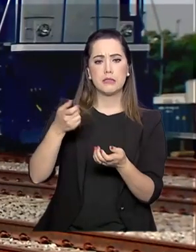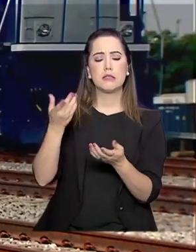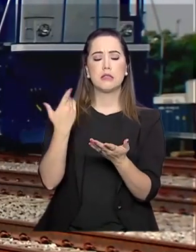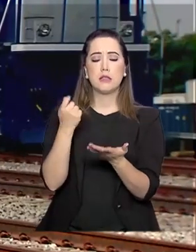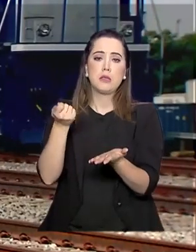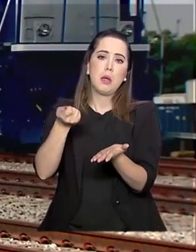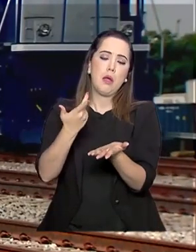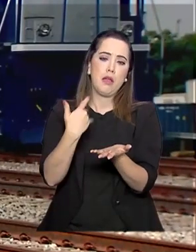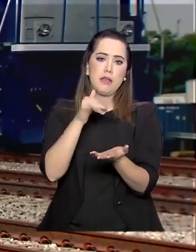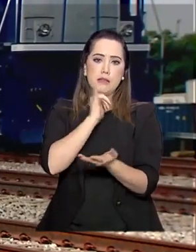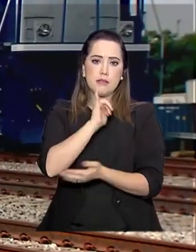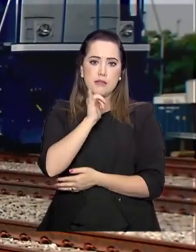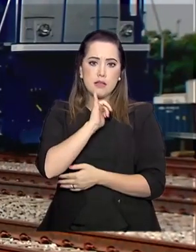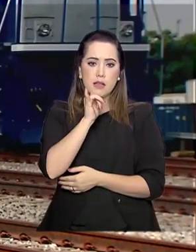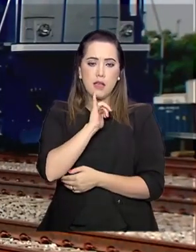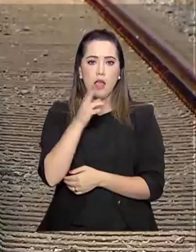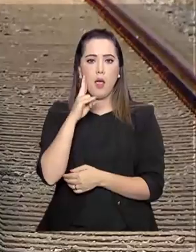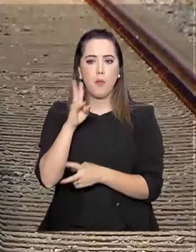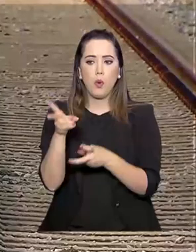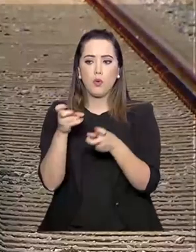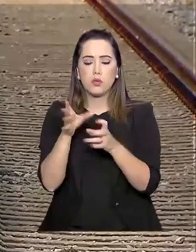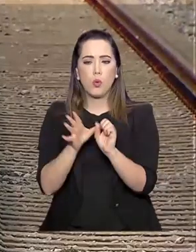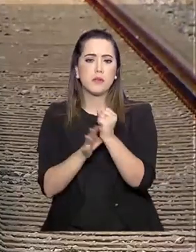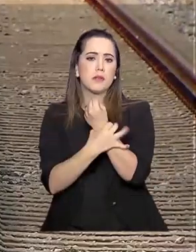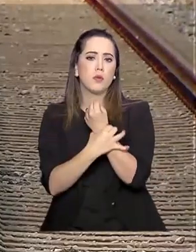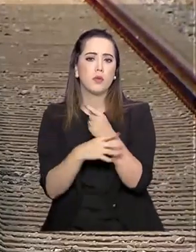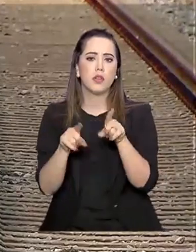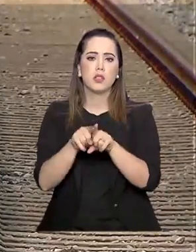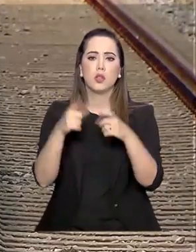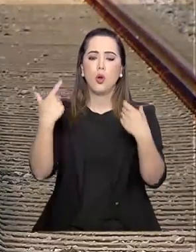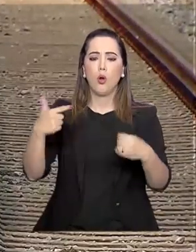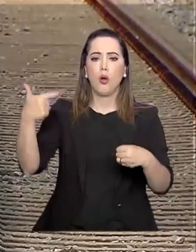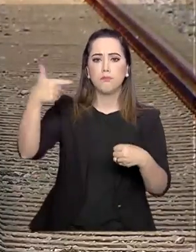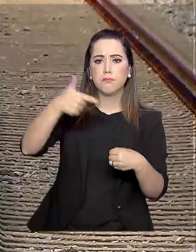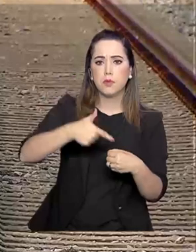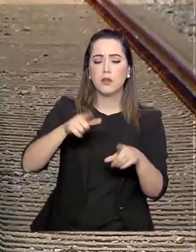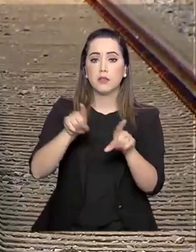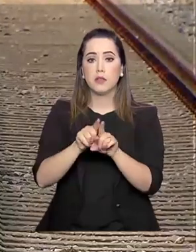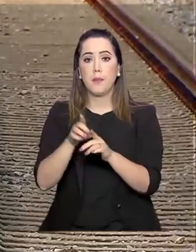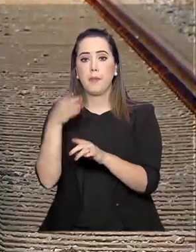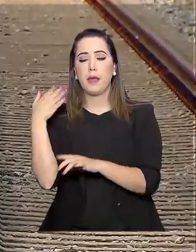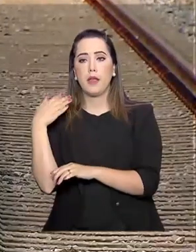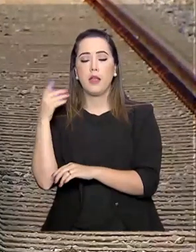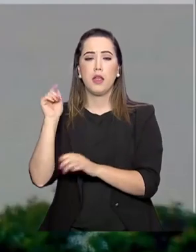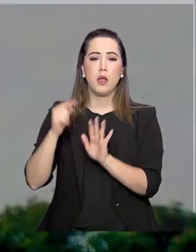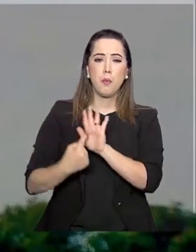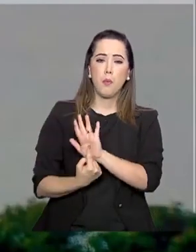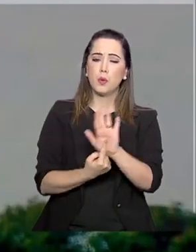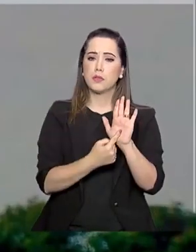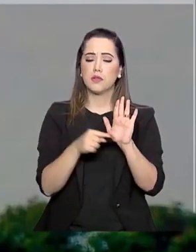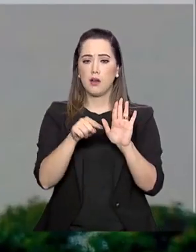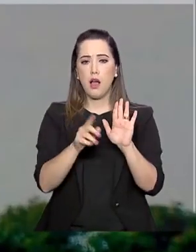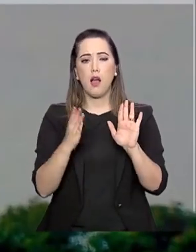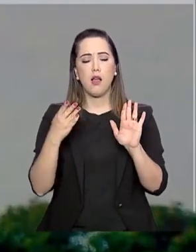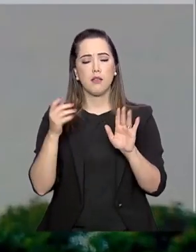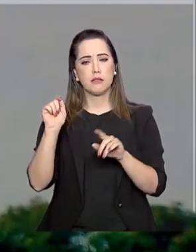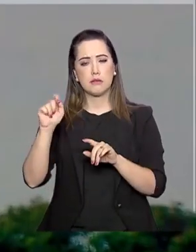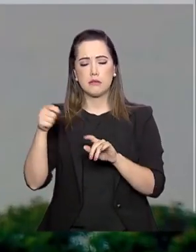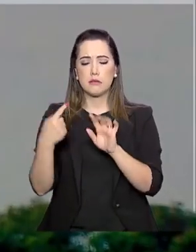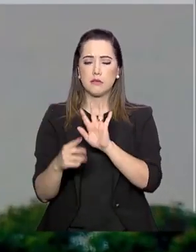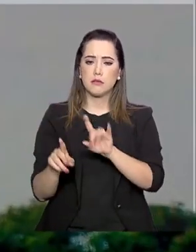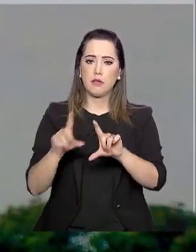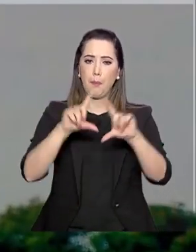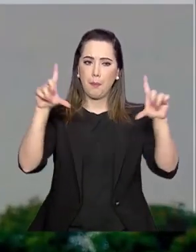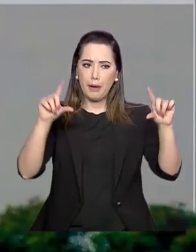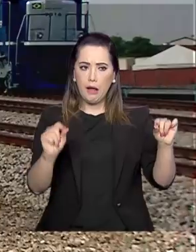instalação de detectores de descarrilamento, postos de abastecimento e sinalização de vias e garantir a manutenção